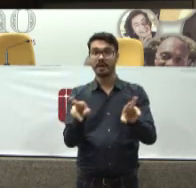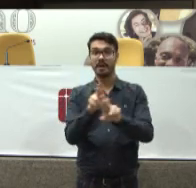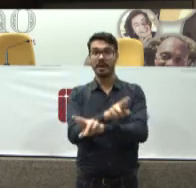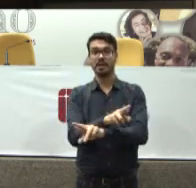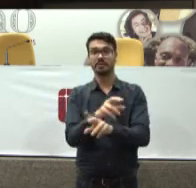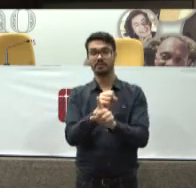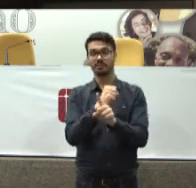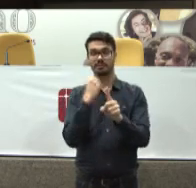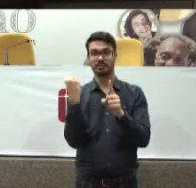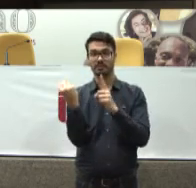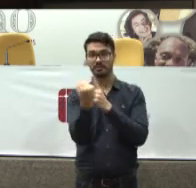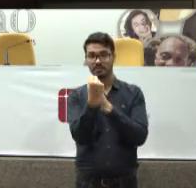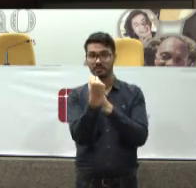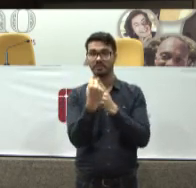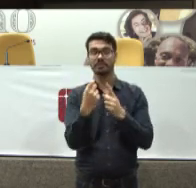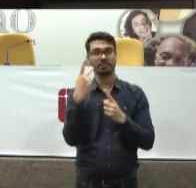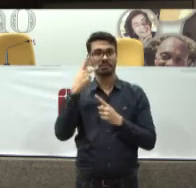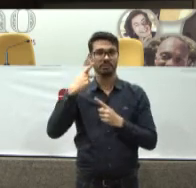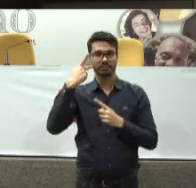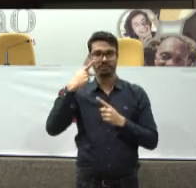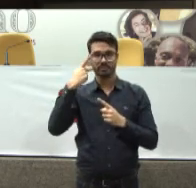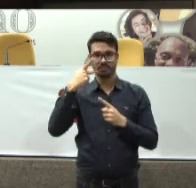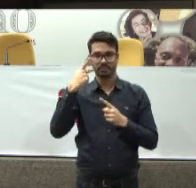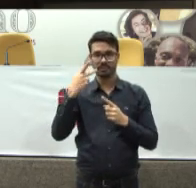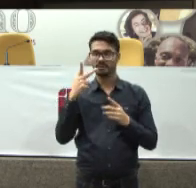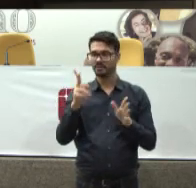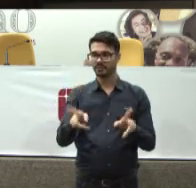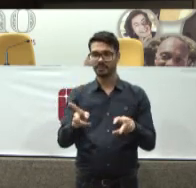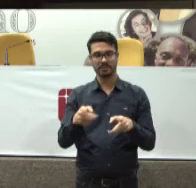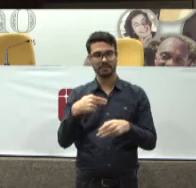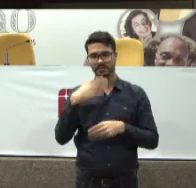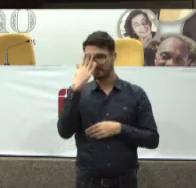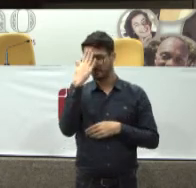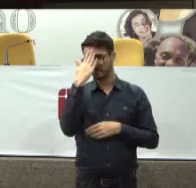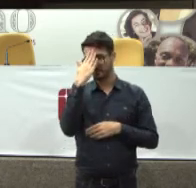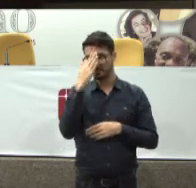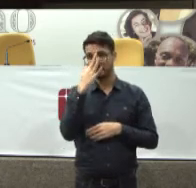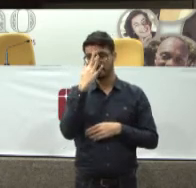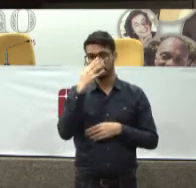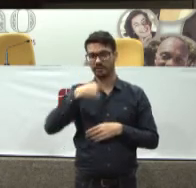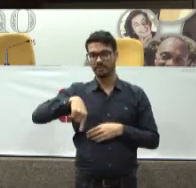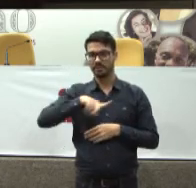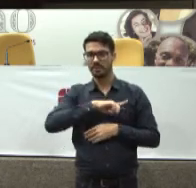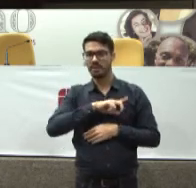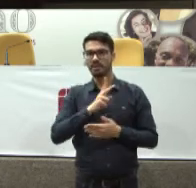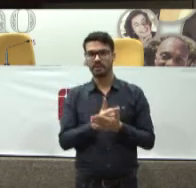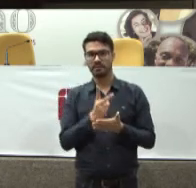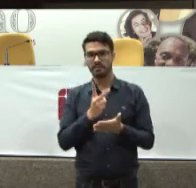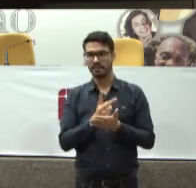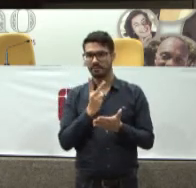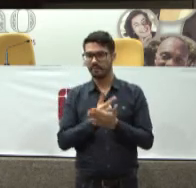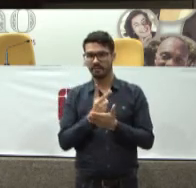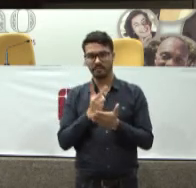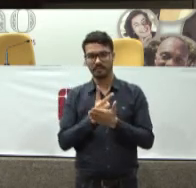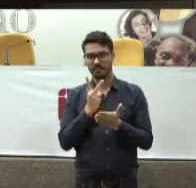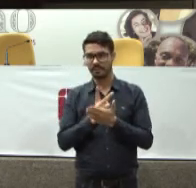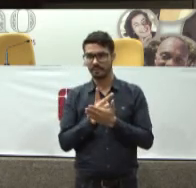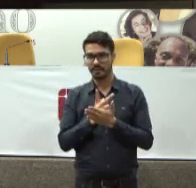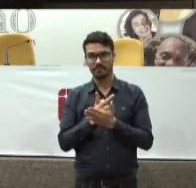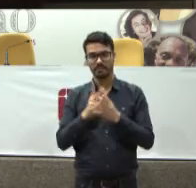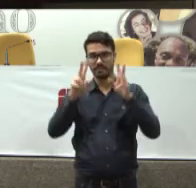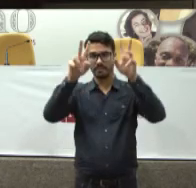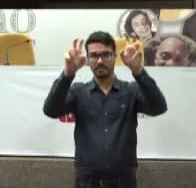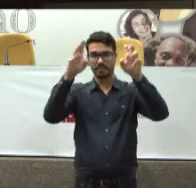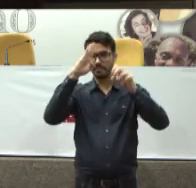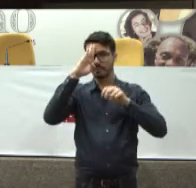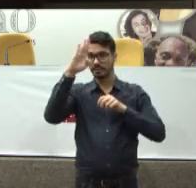sociais O da política A gente nem precisa falar O nosso Supremo Está o tempo inteiro Sendo chamado Ele não vai em cima Ele é chamado A falar sobre